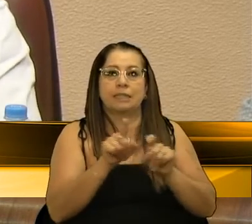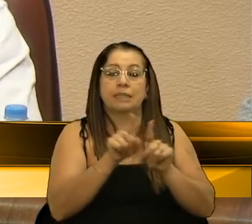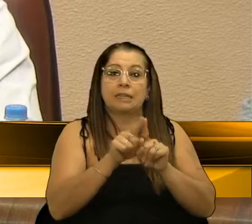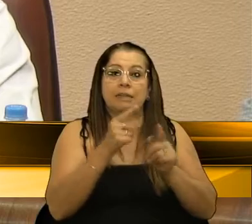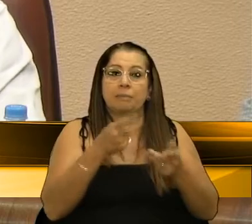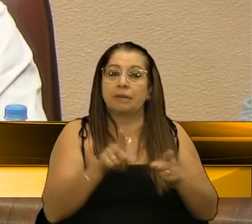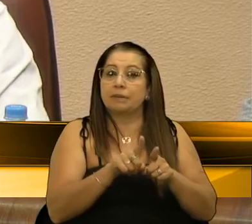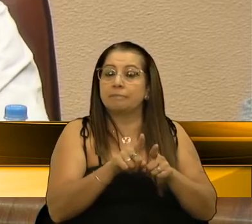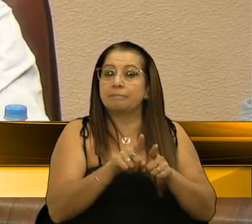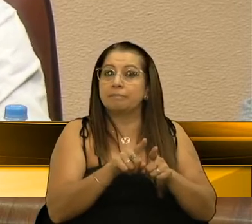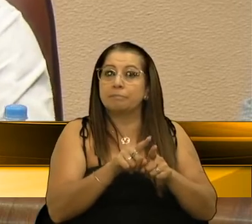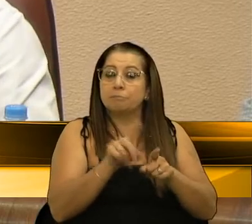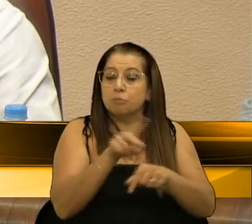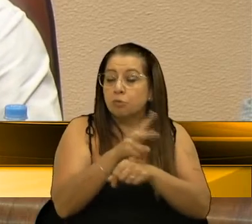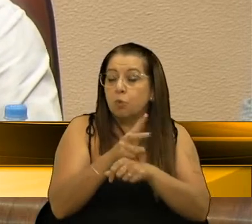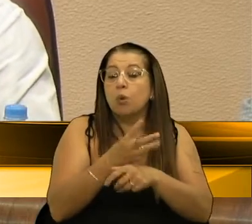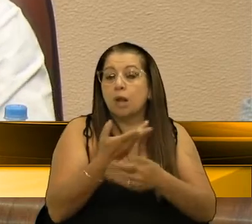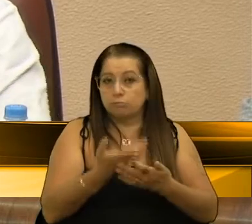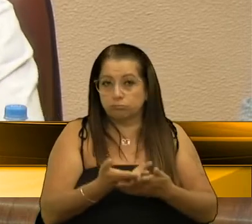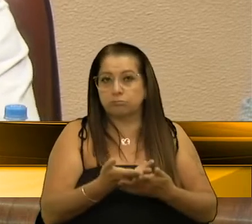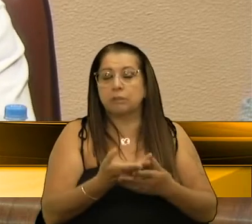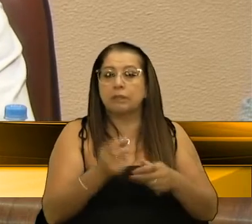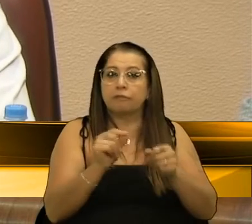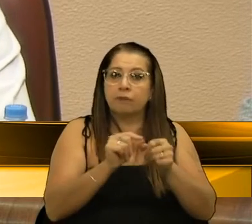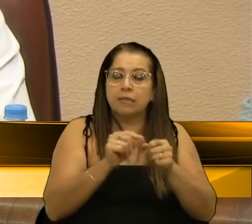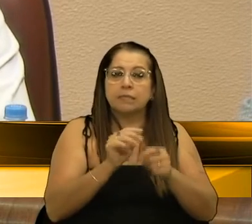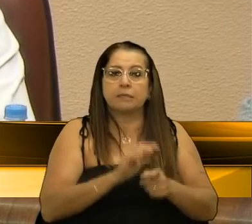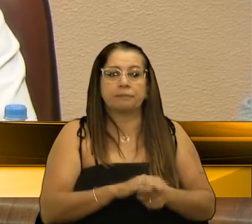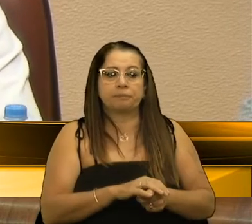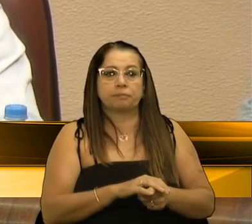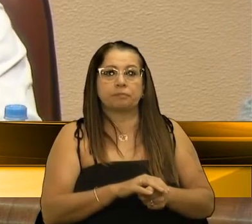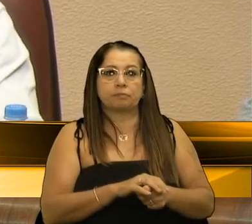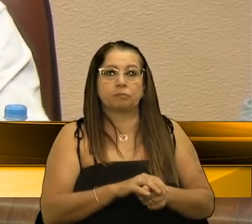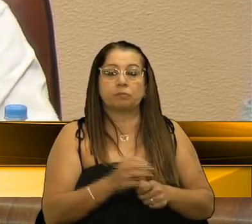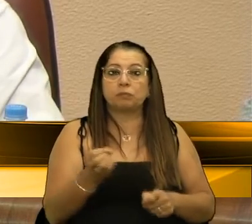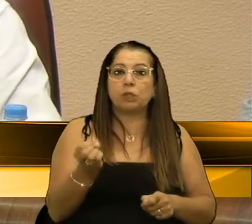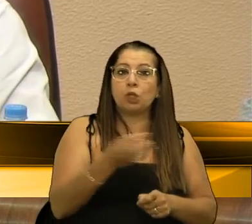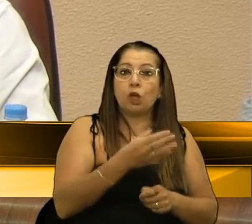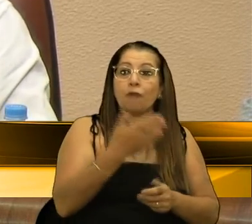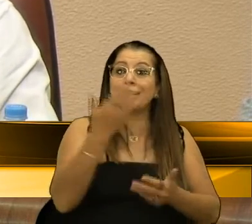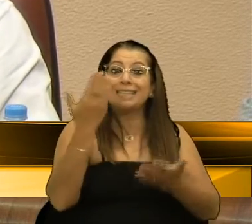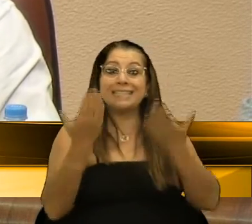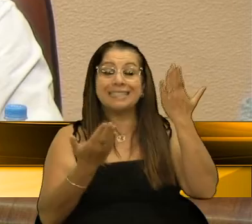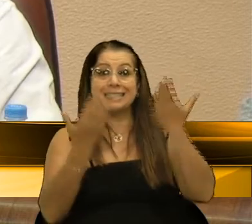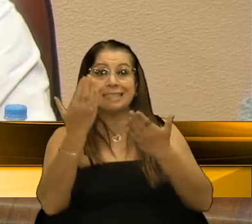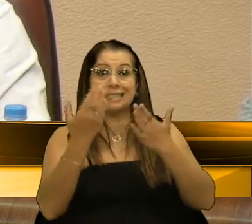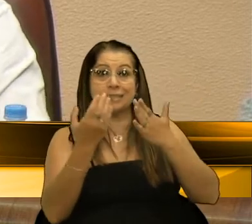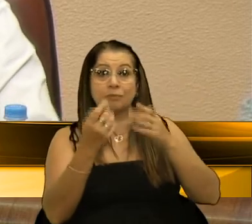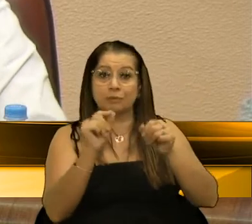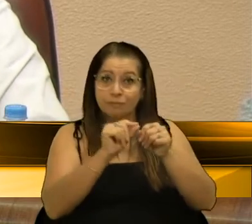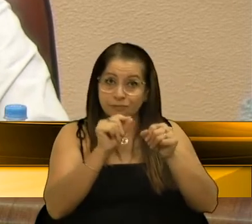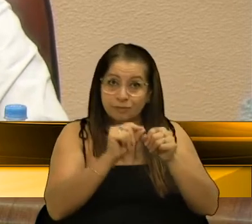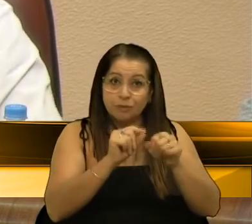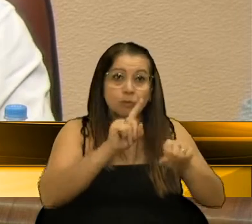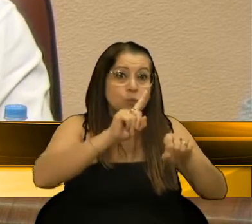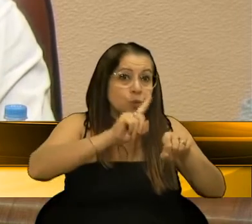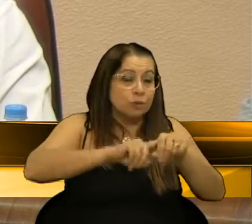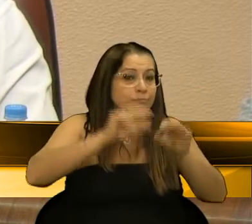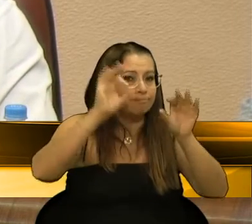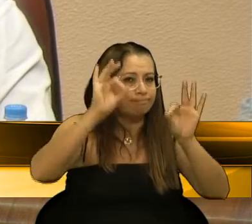mesmo buscar, por que não, fazer com que uma nova legislação seja feita, no tempo certo,